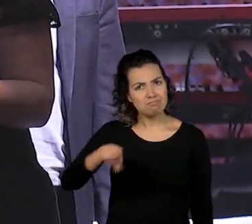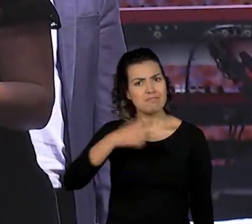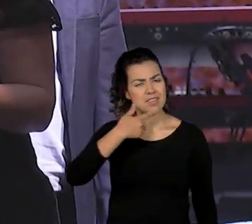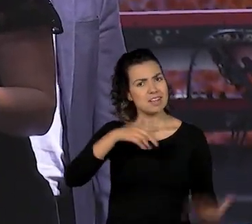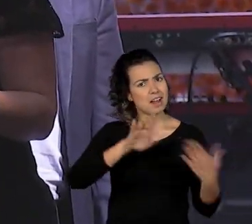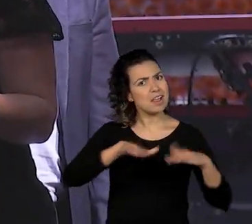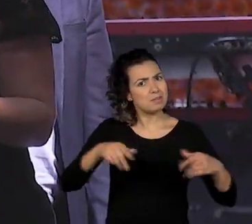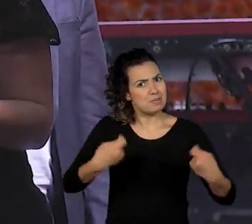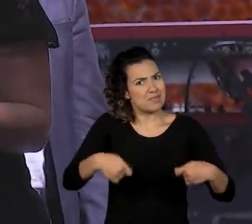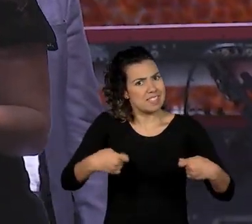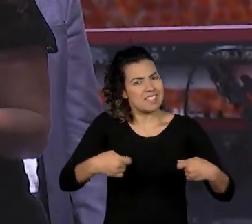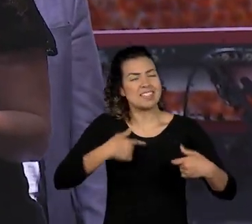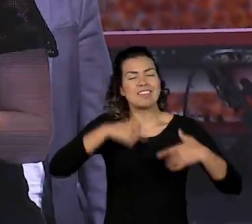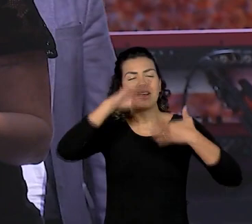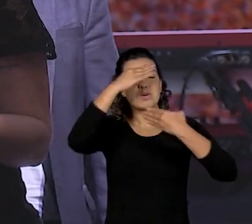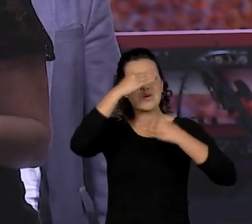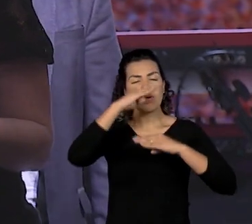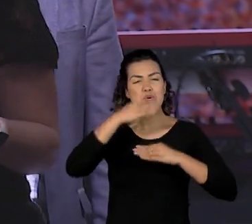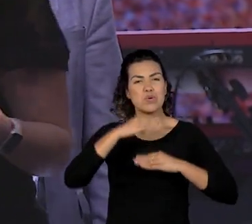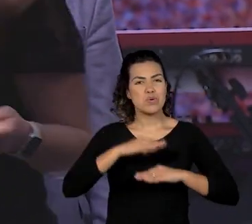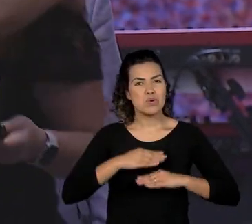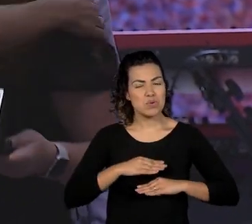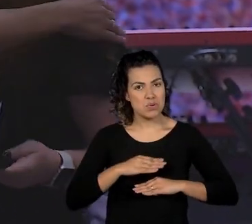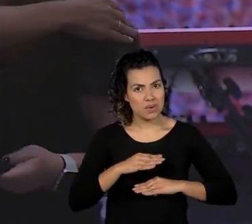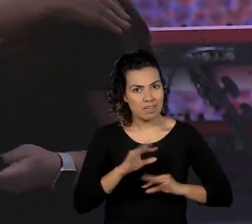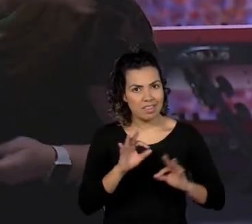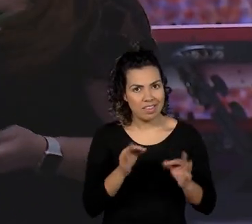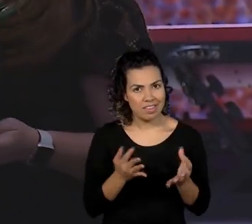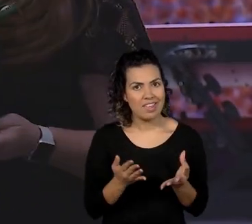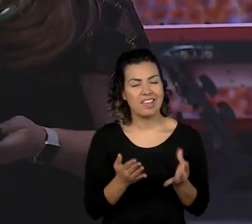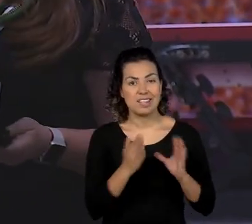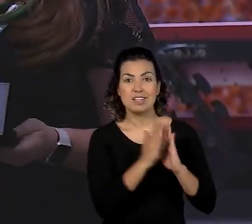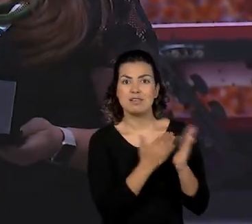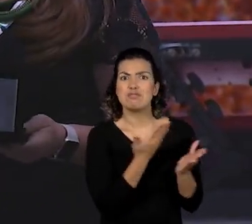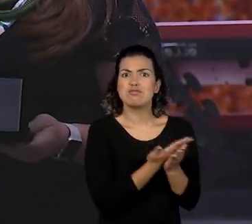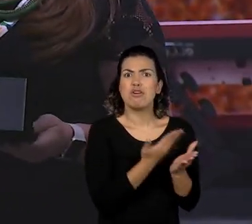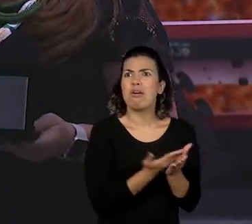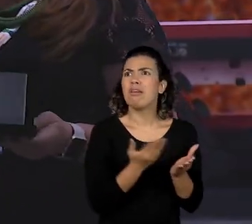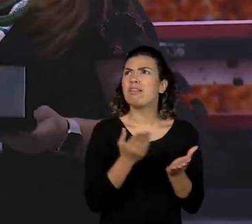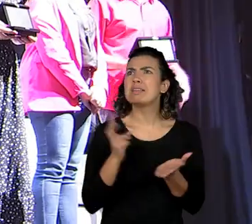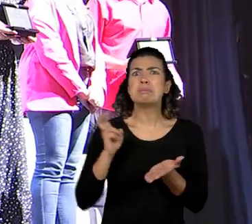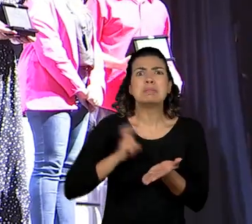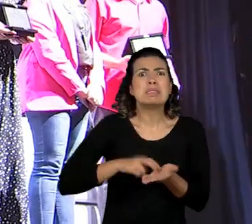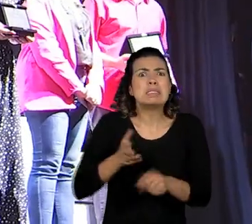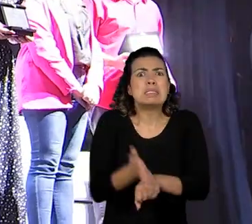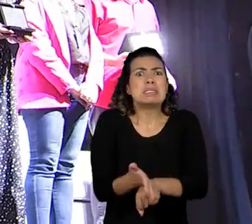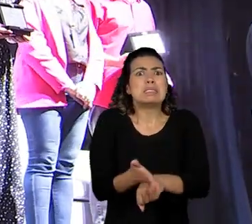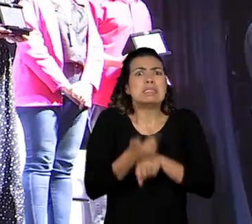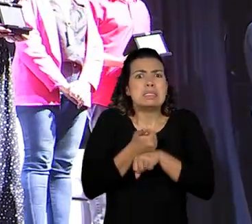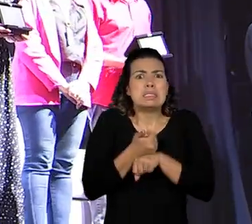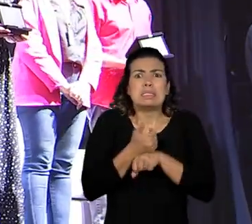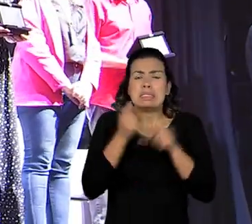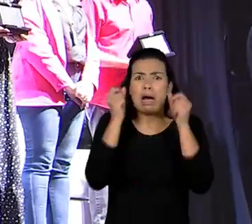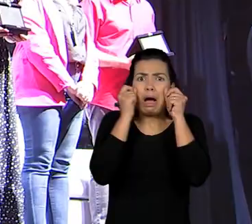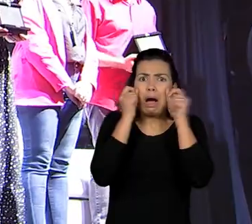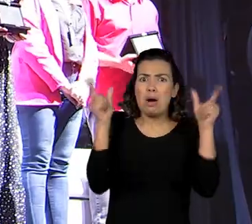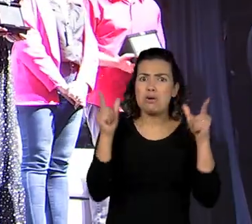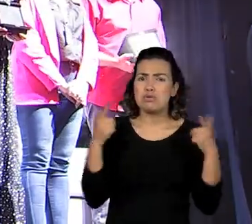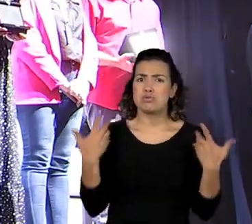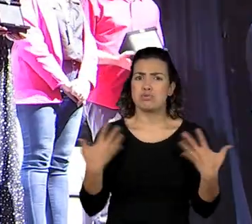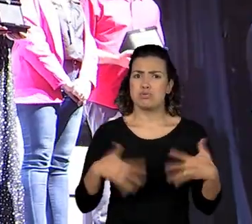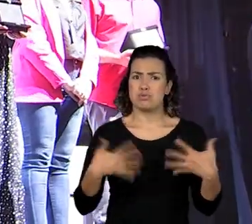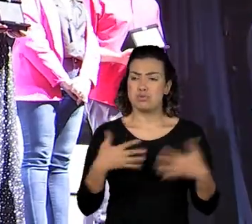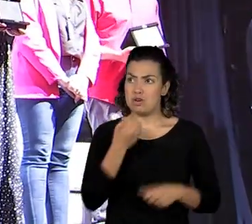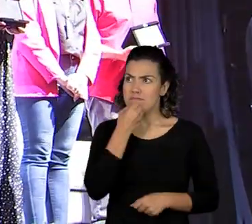de relaxamento, a rotina da escola para eles, de acordar cedo, impacta. Um projeto premiado aí nesse